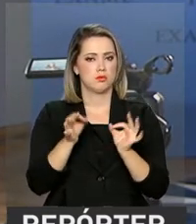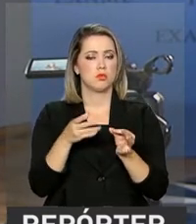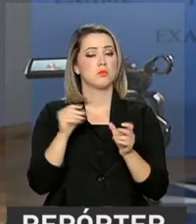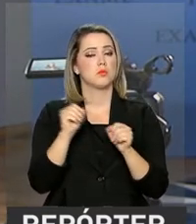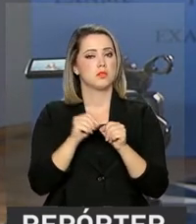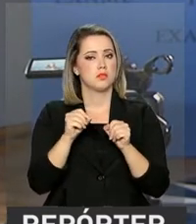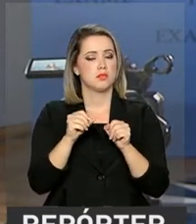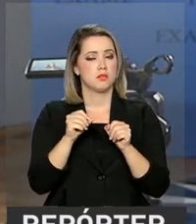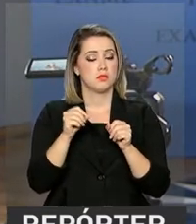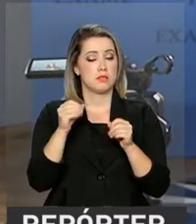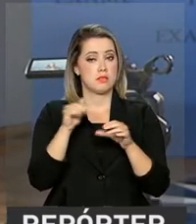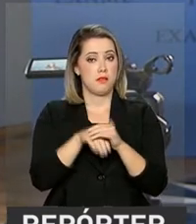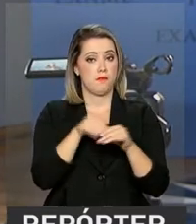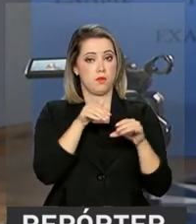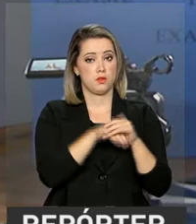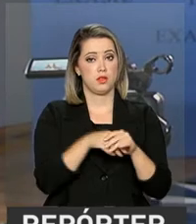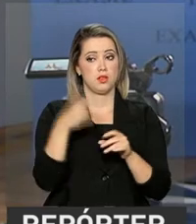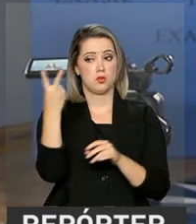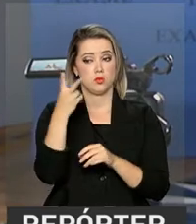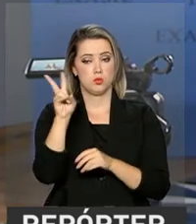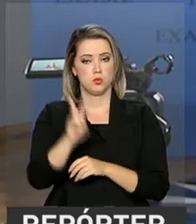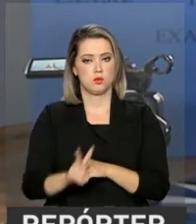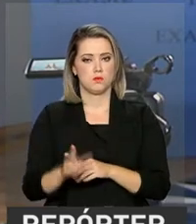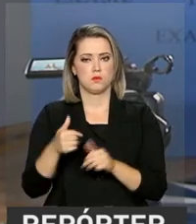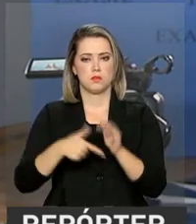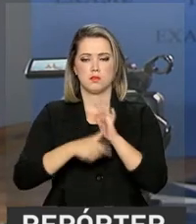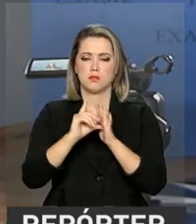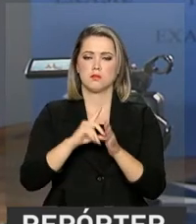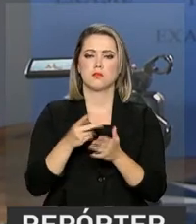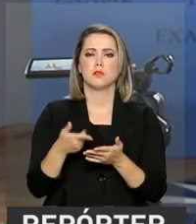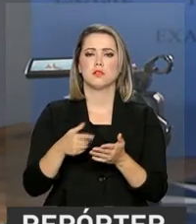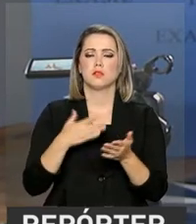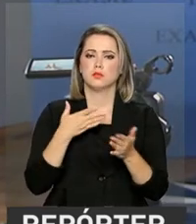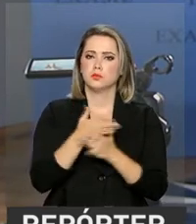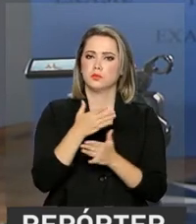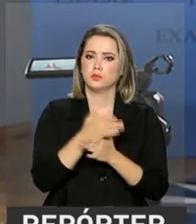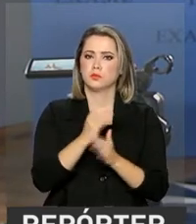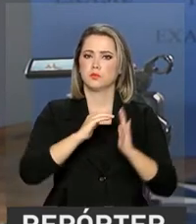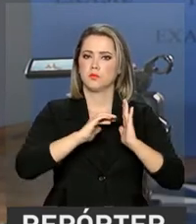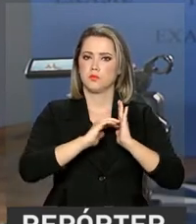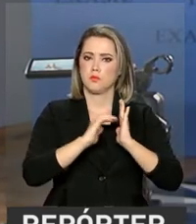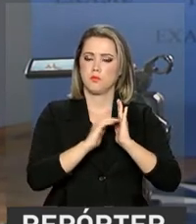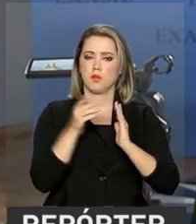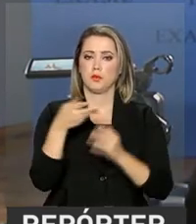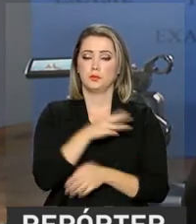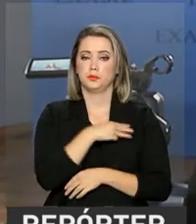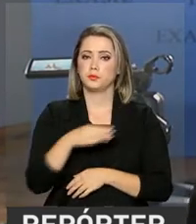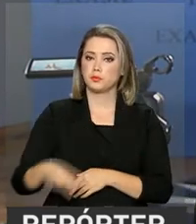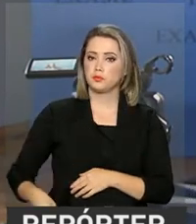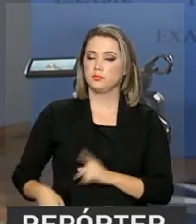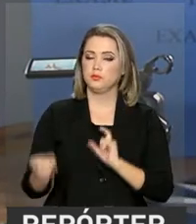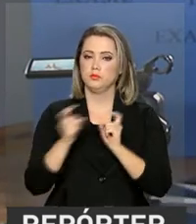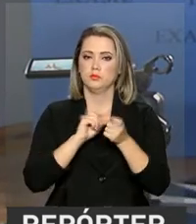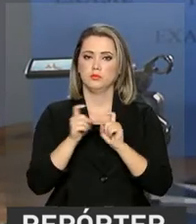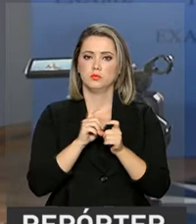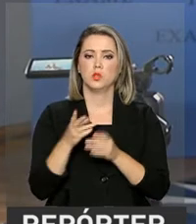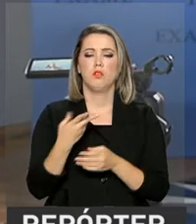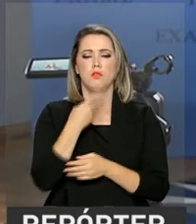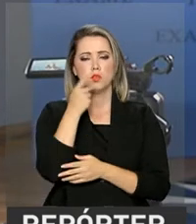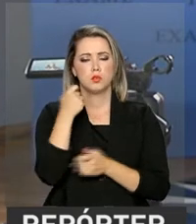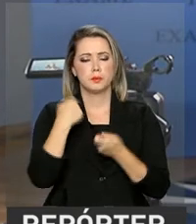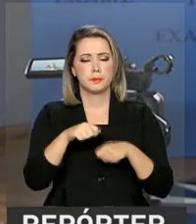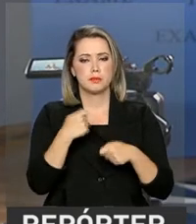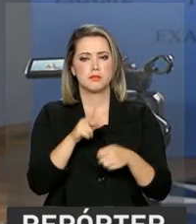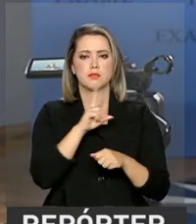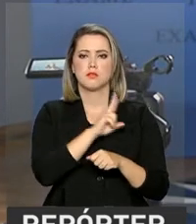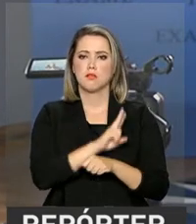plenário. Precisa ser aprovada em dois turnos, antes de seguir lá para o Senado Federal. ministro da Fazenda, ministro Henrique Meirelles, ele vem defendendo